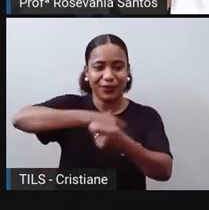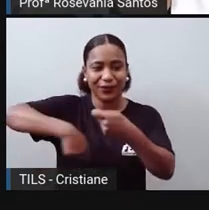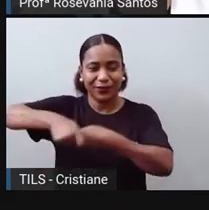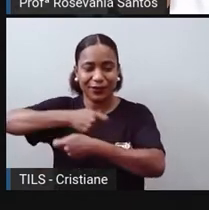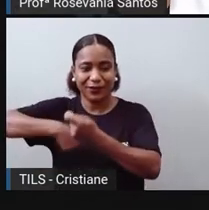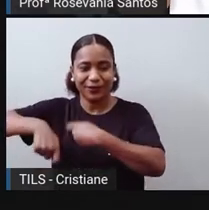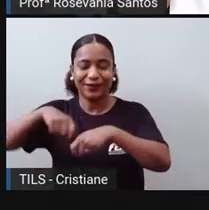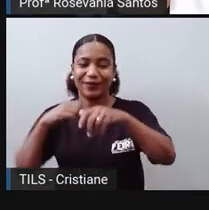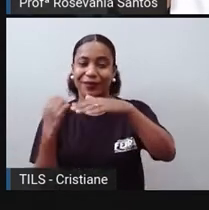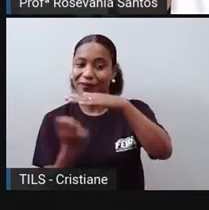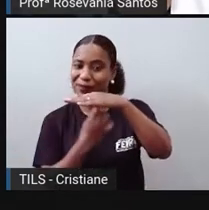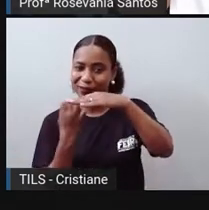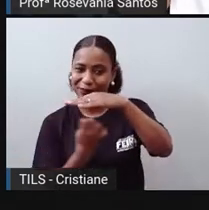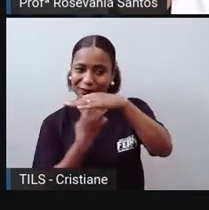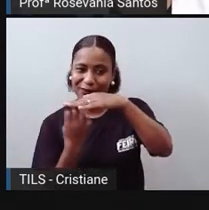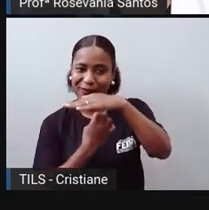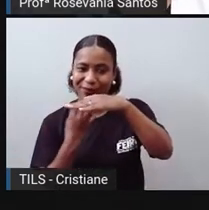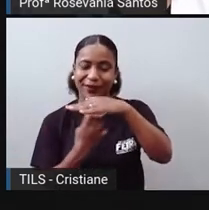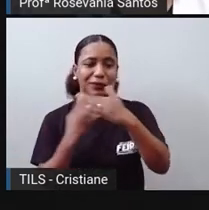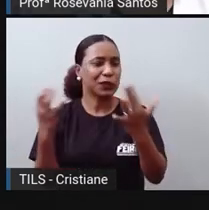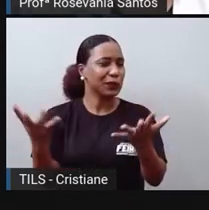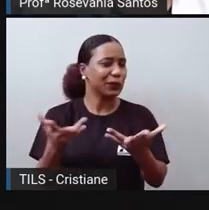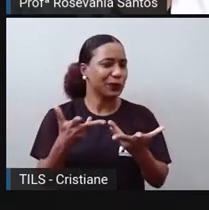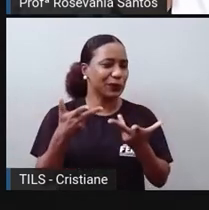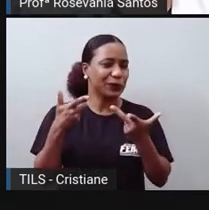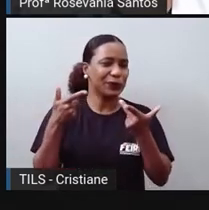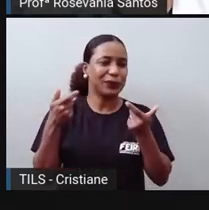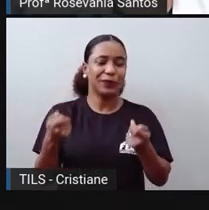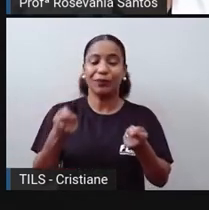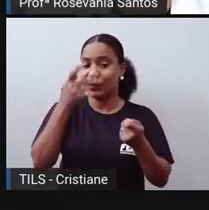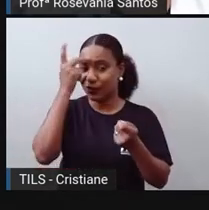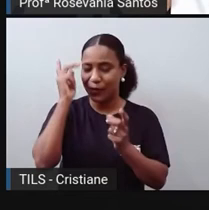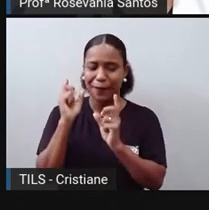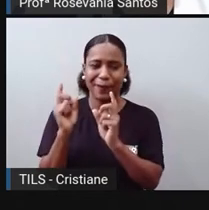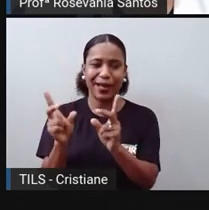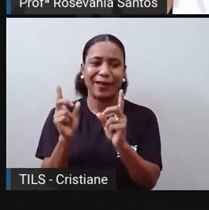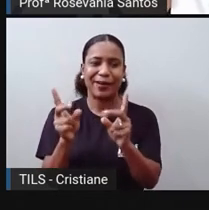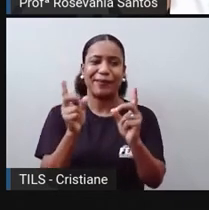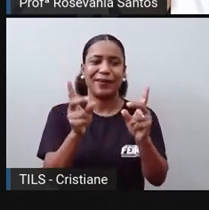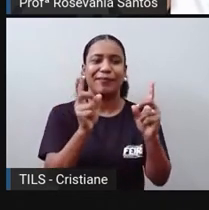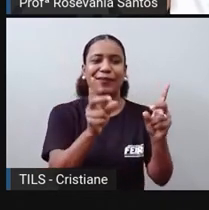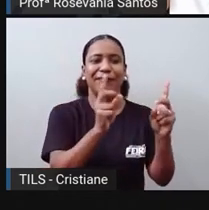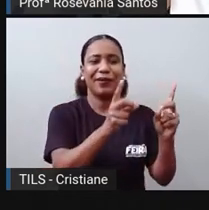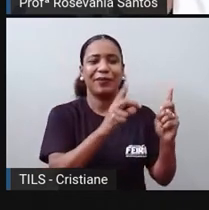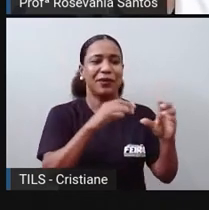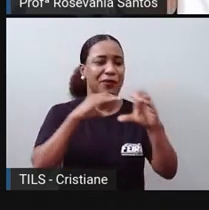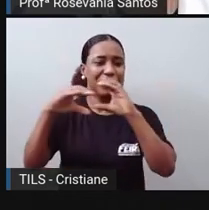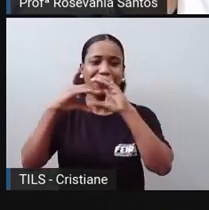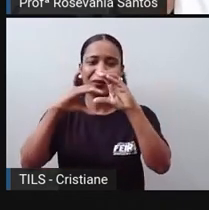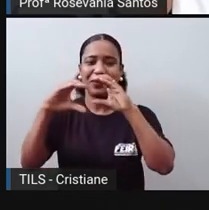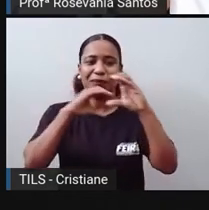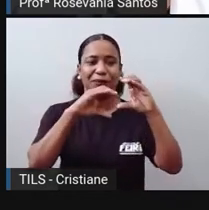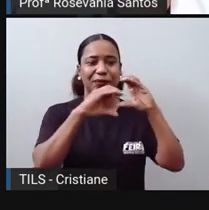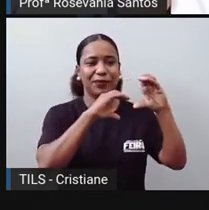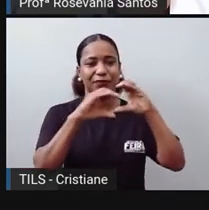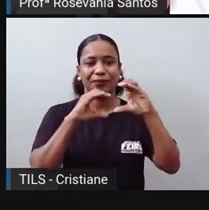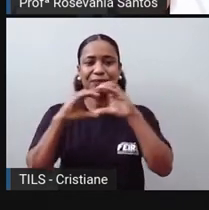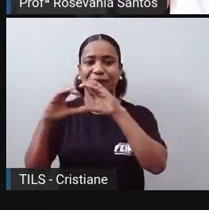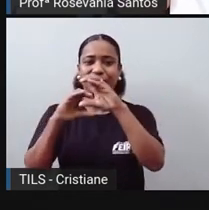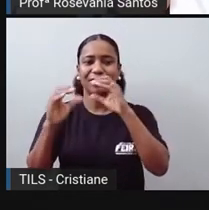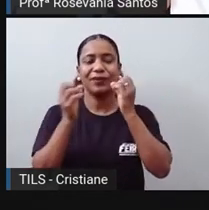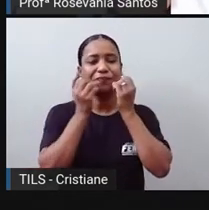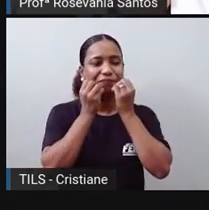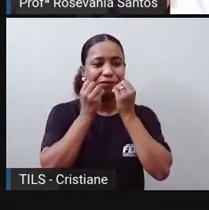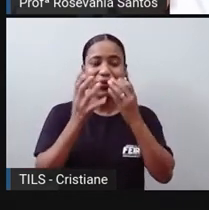empreendedorismo foi muito grande e se utilizou esse campo aí, né, das comunicações que está dentro, né, da